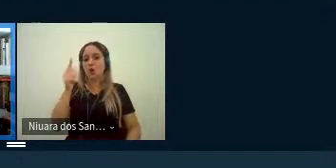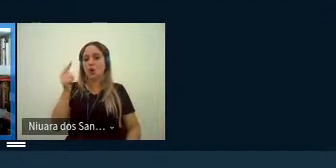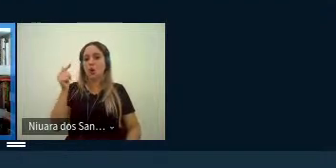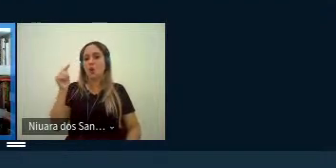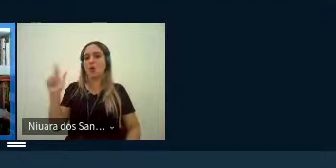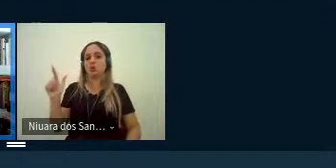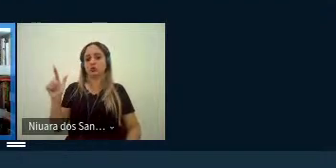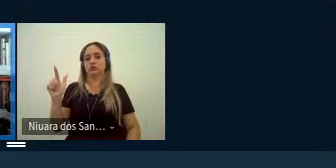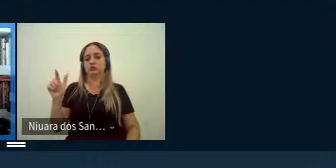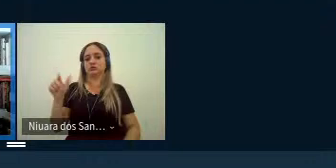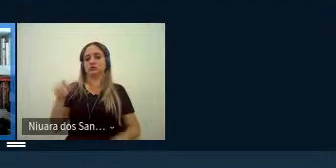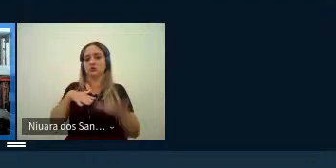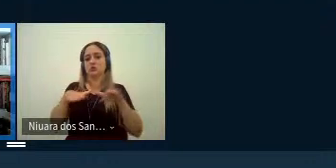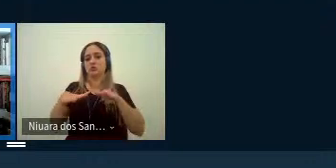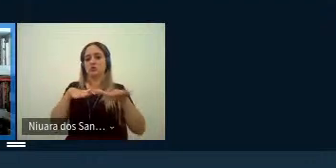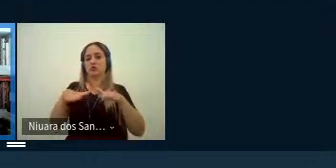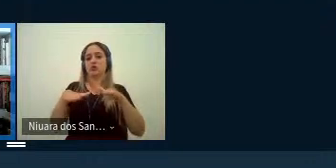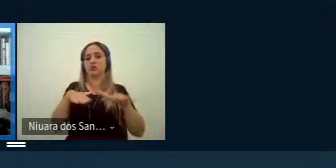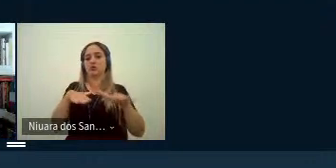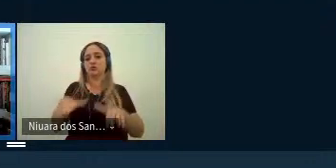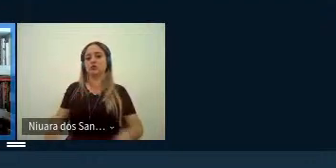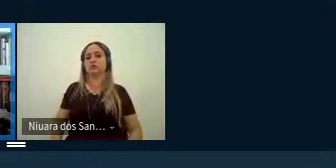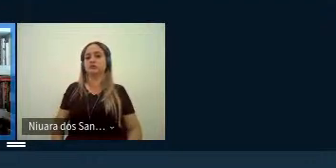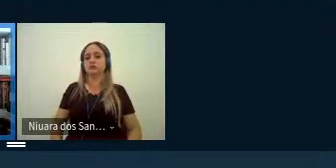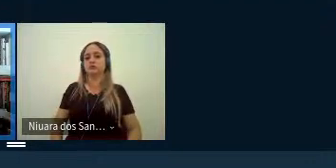manifestações nesse sentido